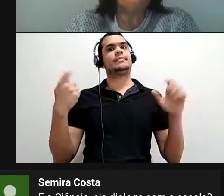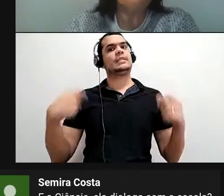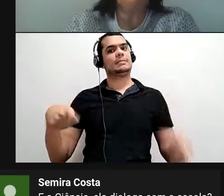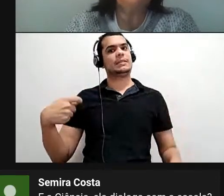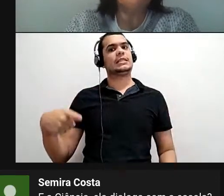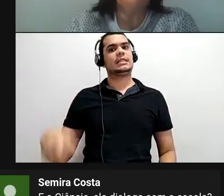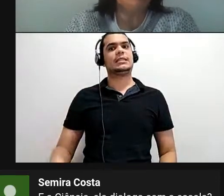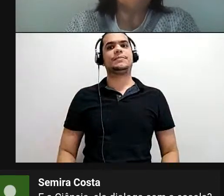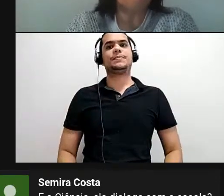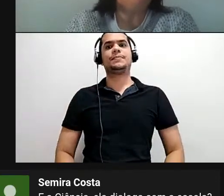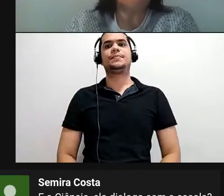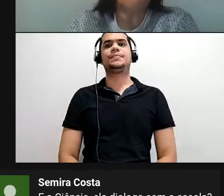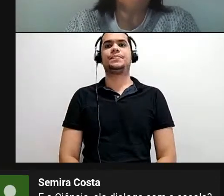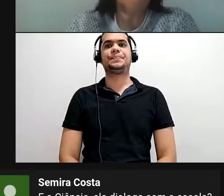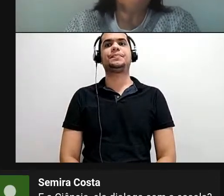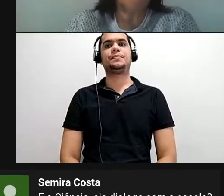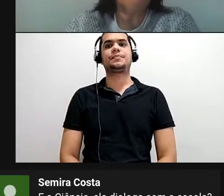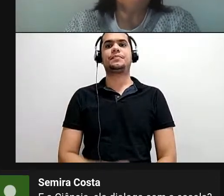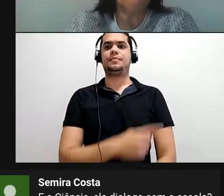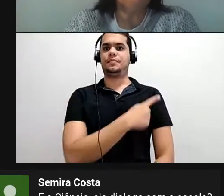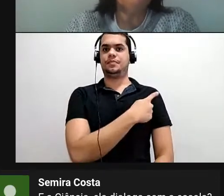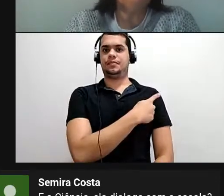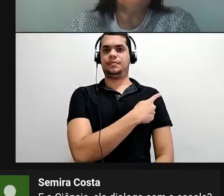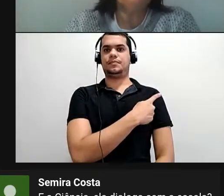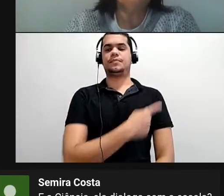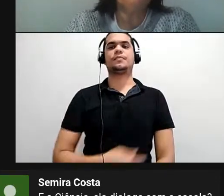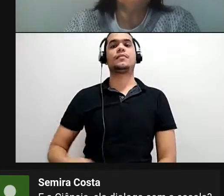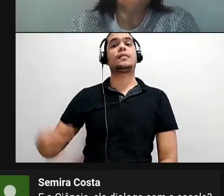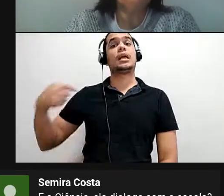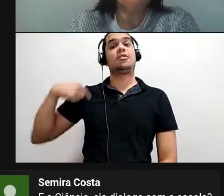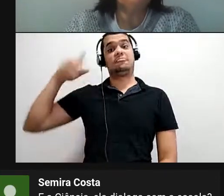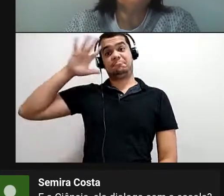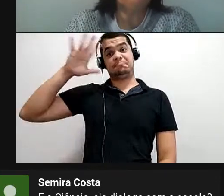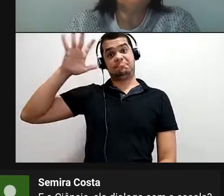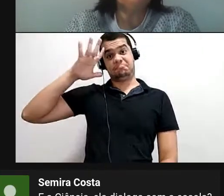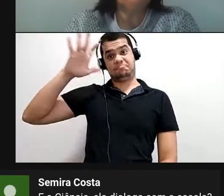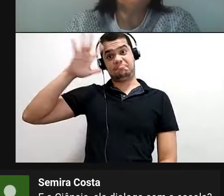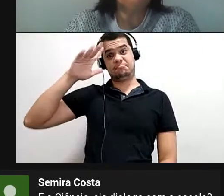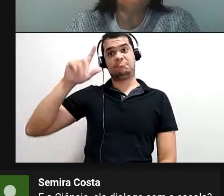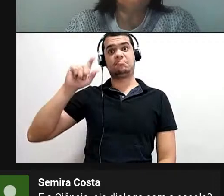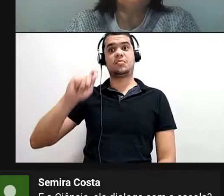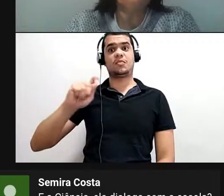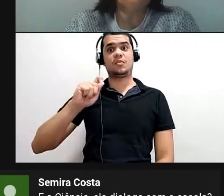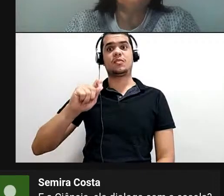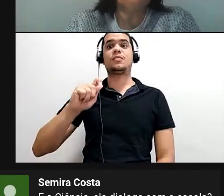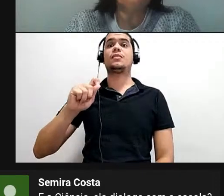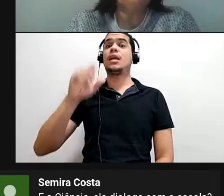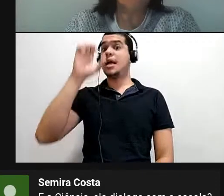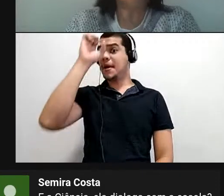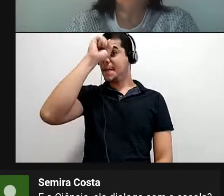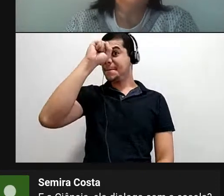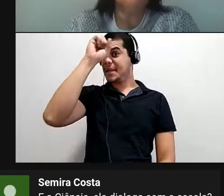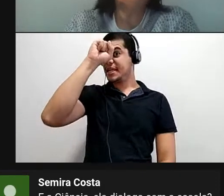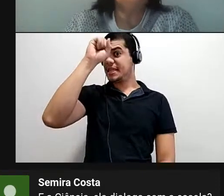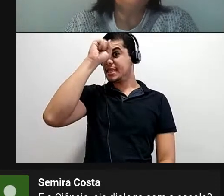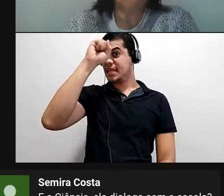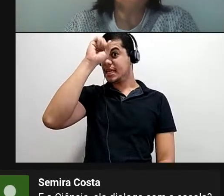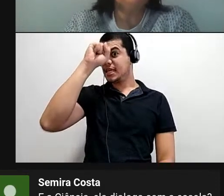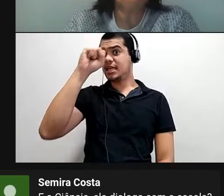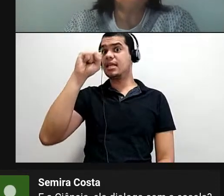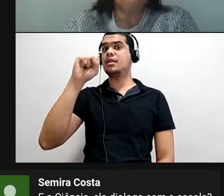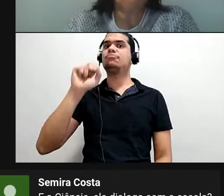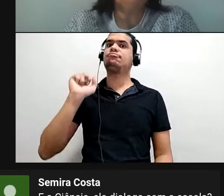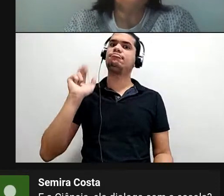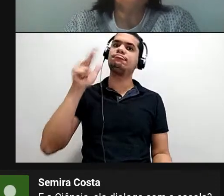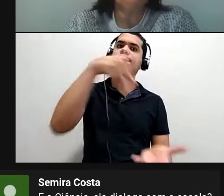dá, não dá para ser... Fiquei pensando, Letícia, que talvez o primeiro aprendizado seria chegar